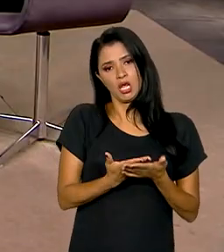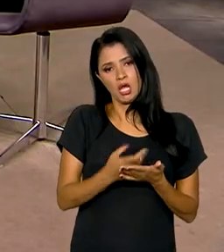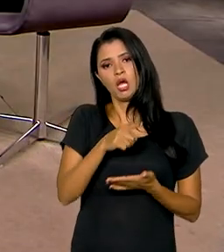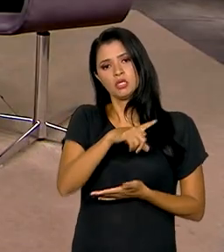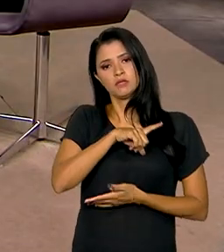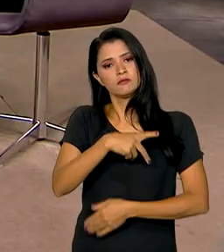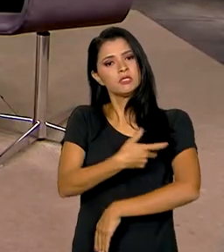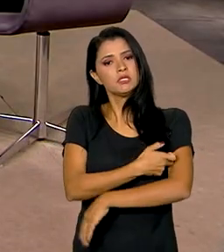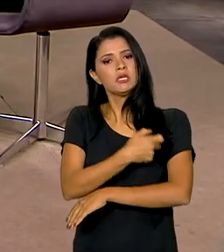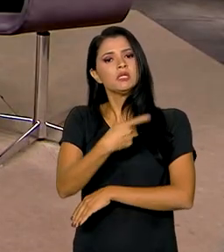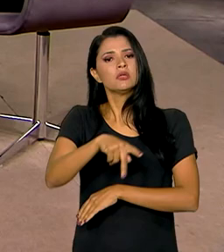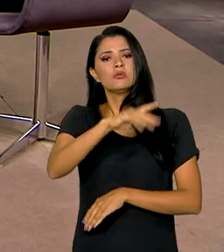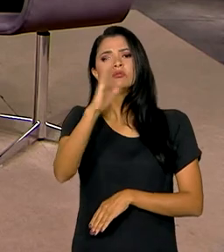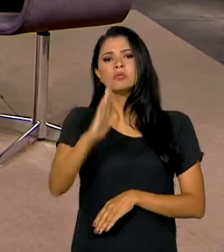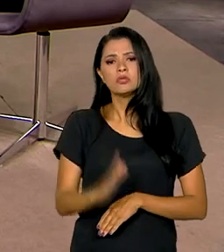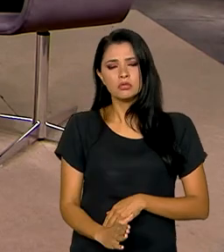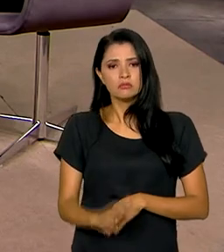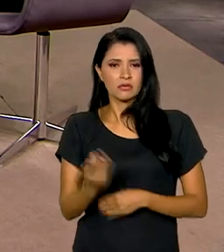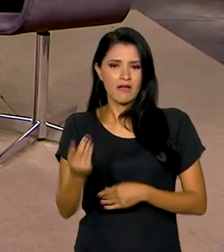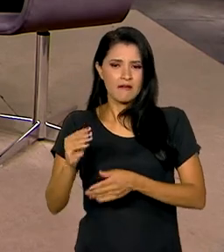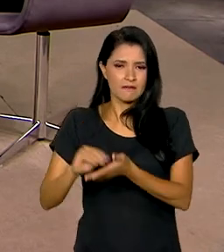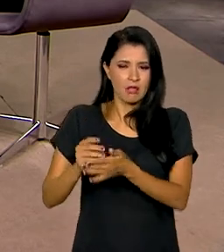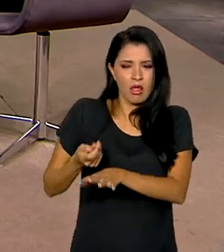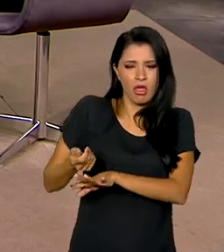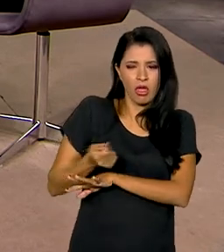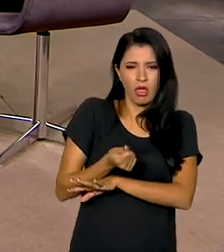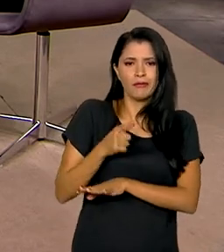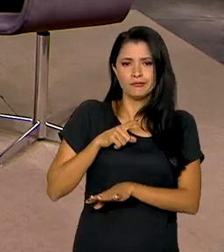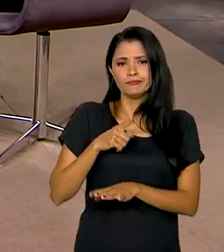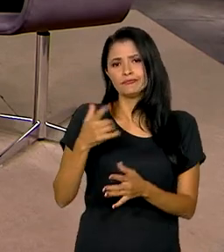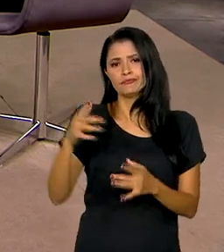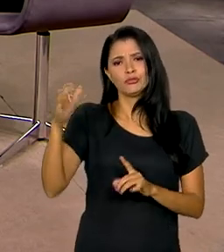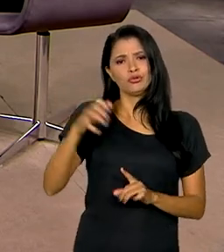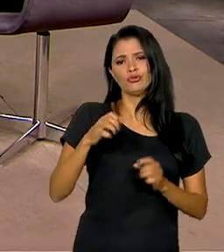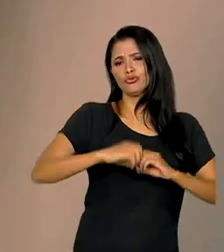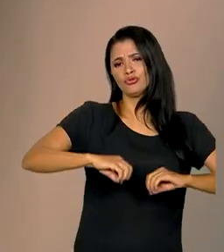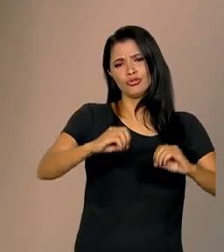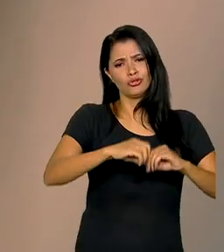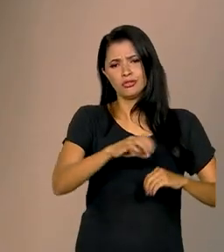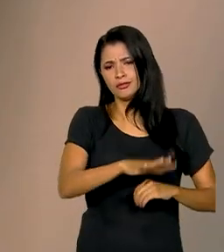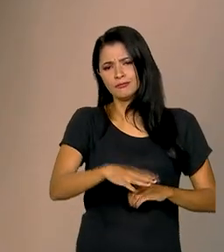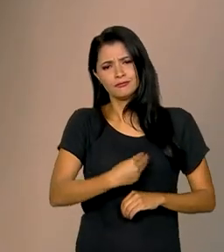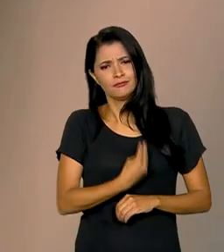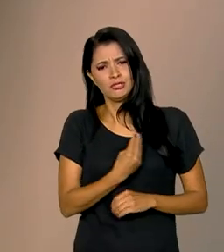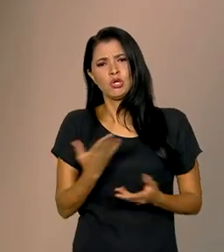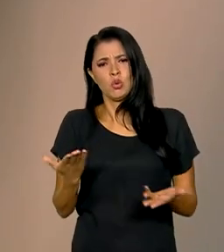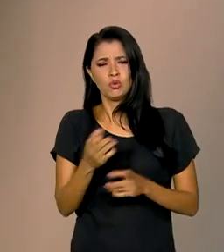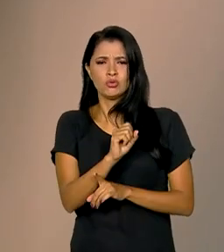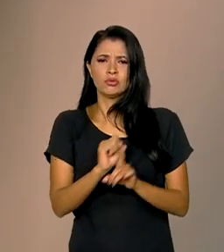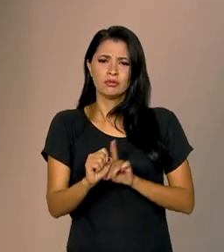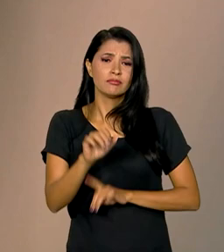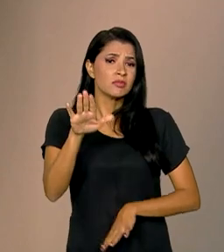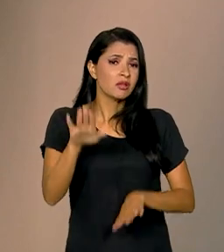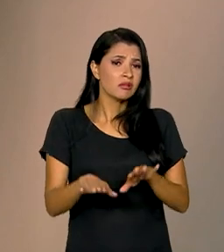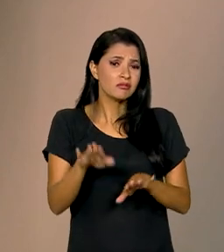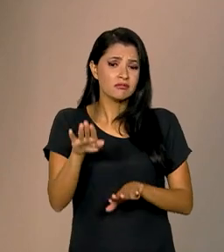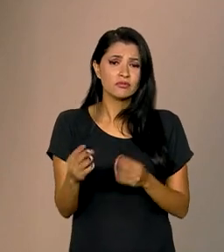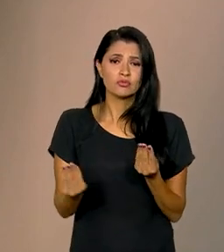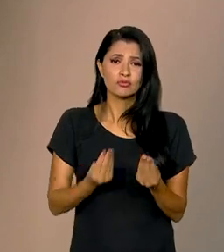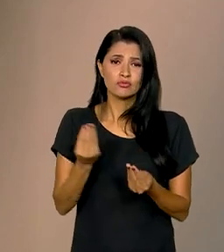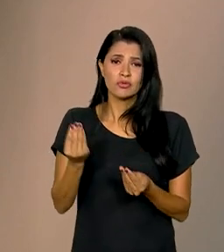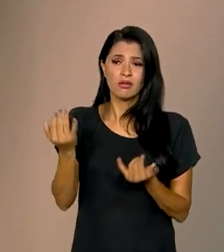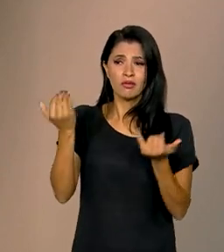desinformação afeta todas as dimensões da vida hoje na sociedade. E muitas vezes uma